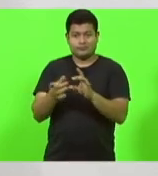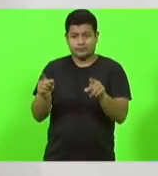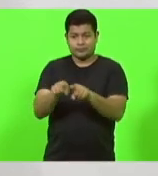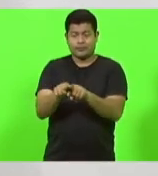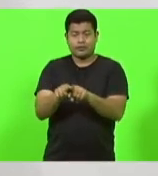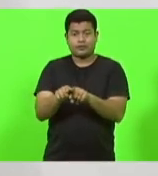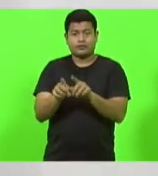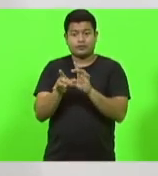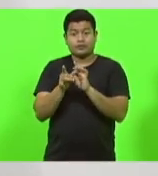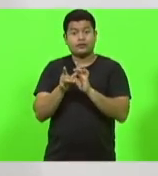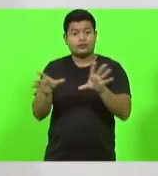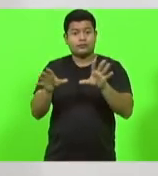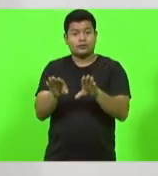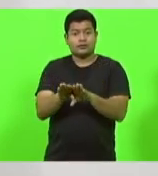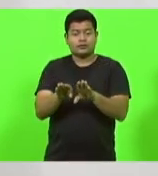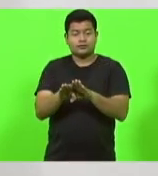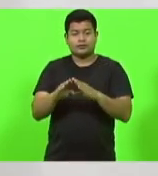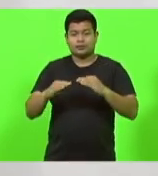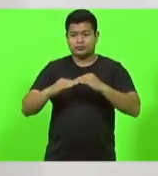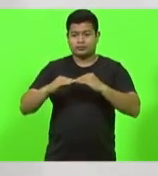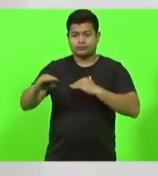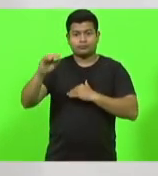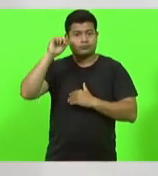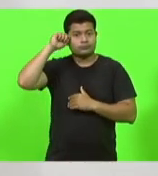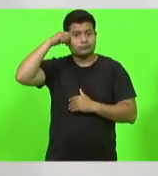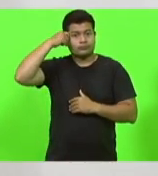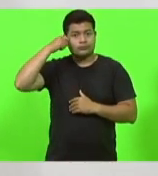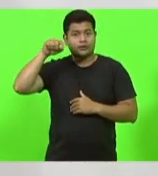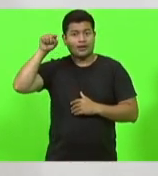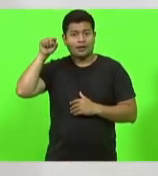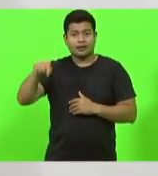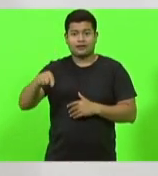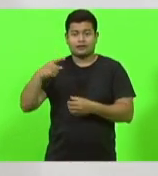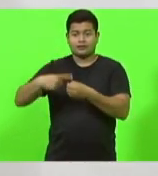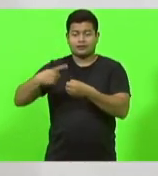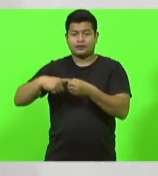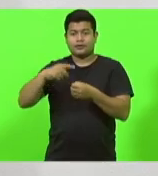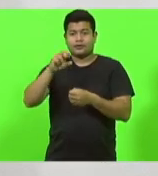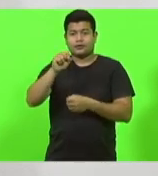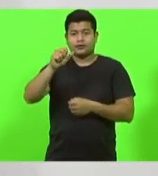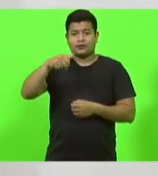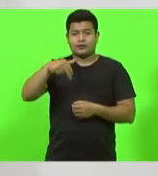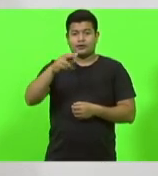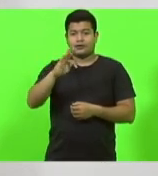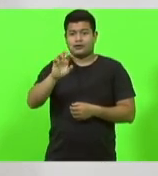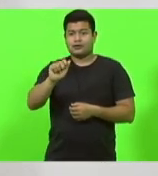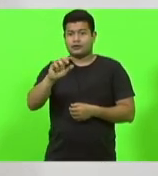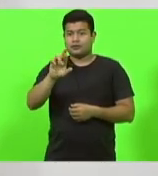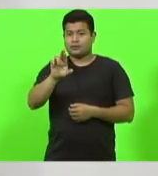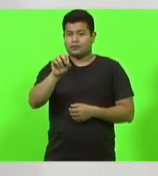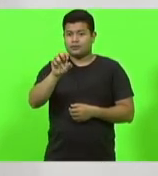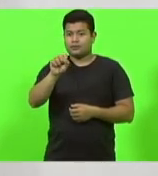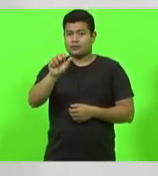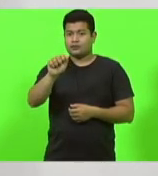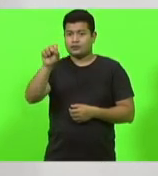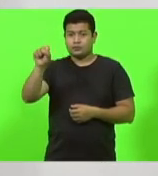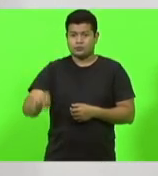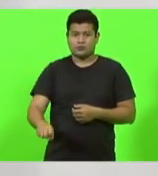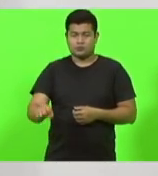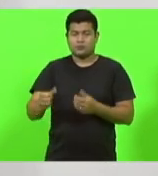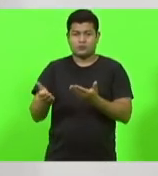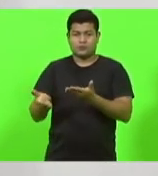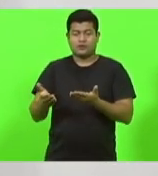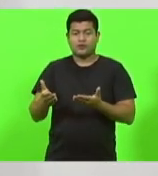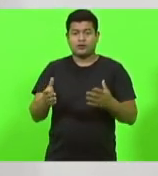a pavimentação lá em Santa Rosa do Sul, no nosso sul do Estado, uma pavimentação que liga o